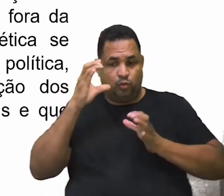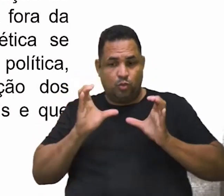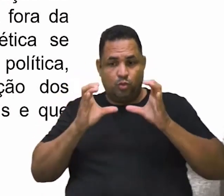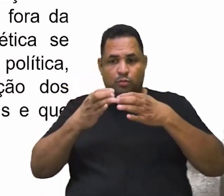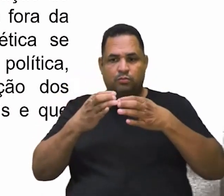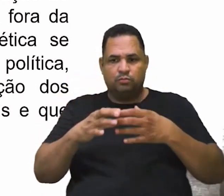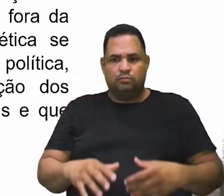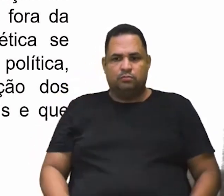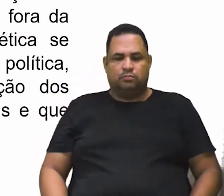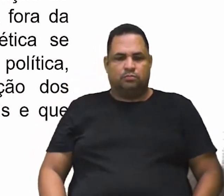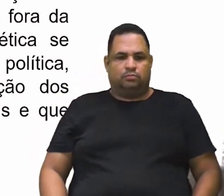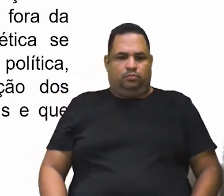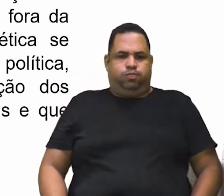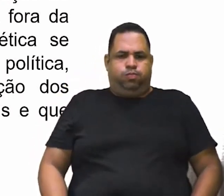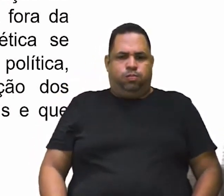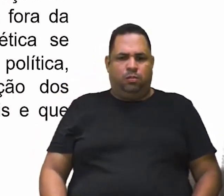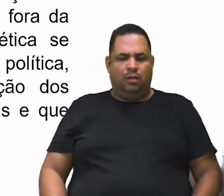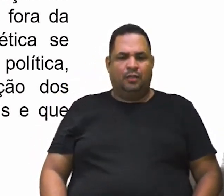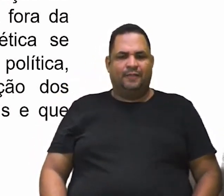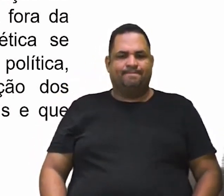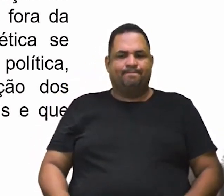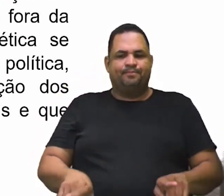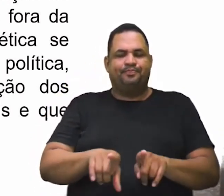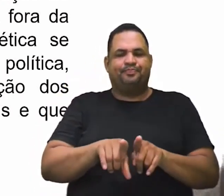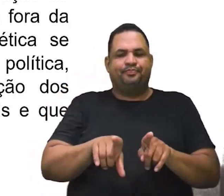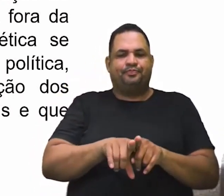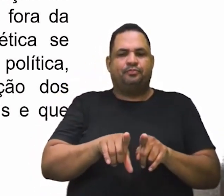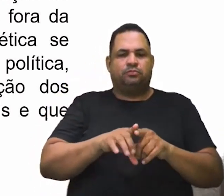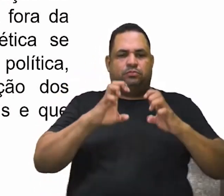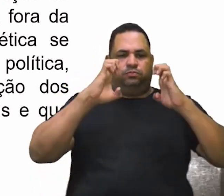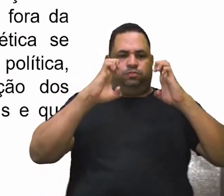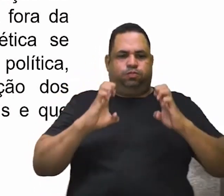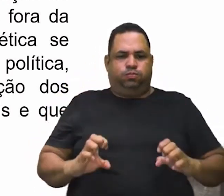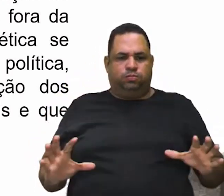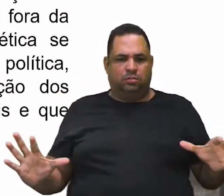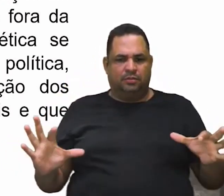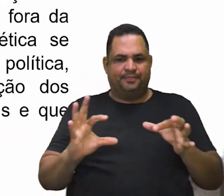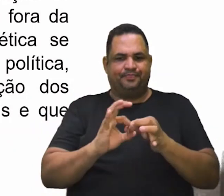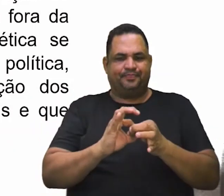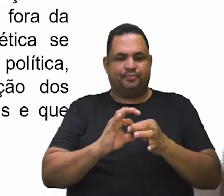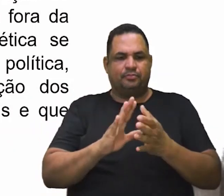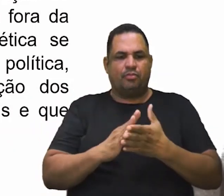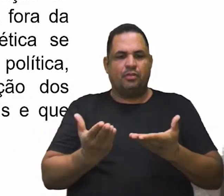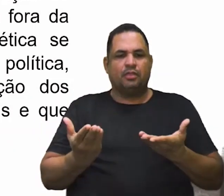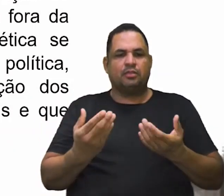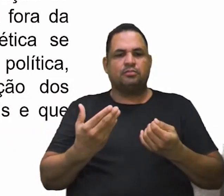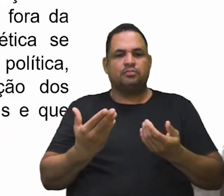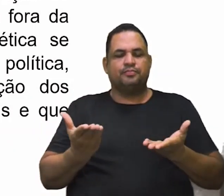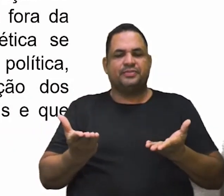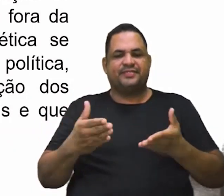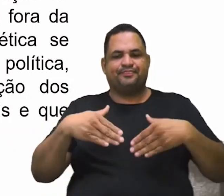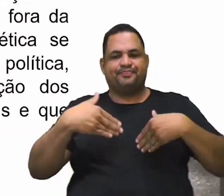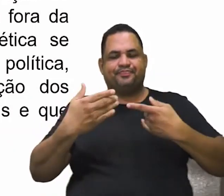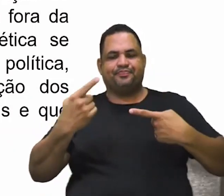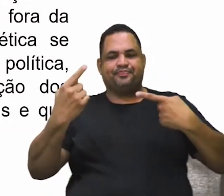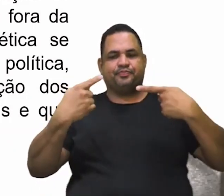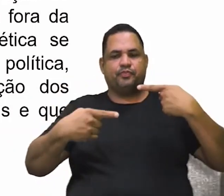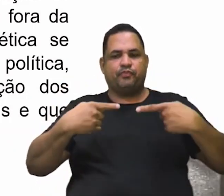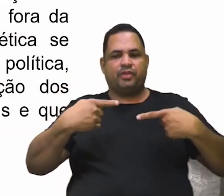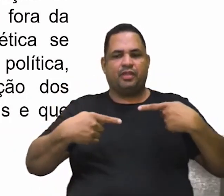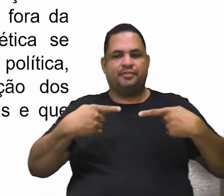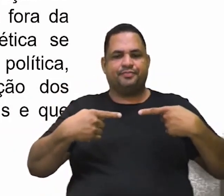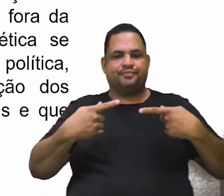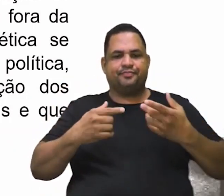Desse modo, ética se entrelaça, se junta, necessariamente, com a política,